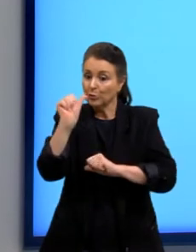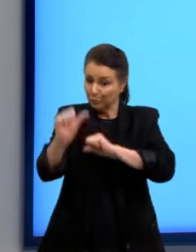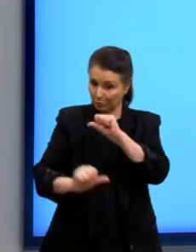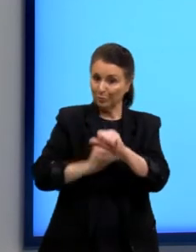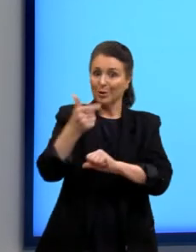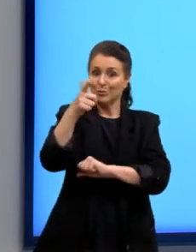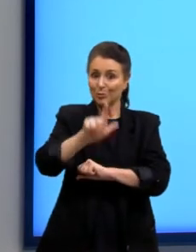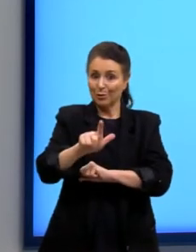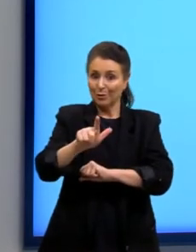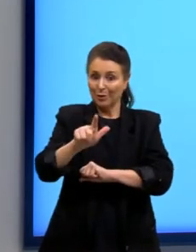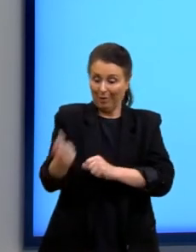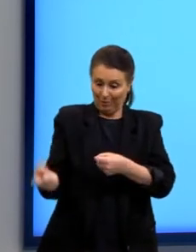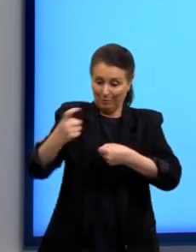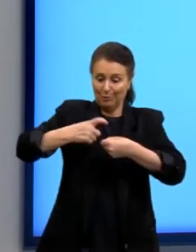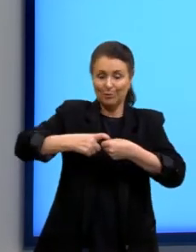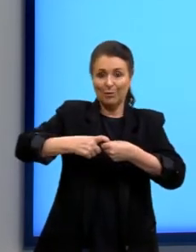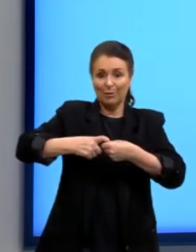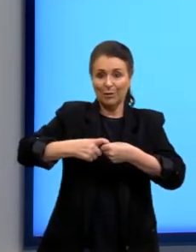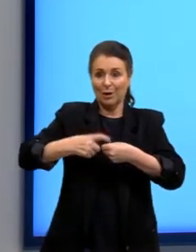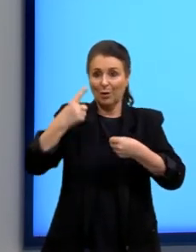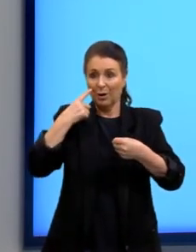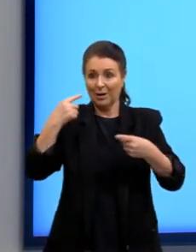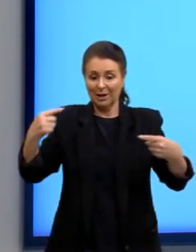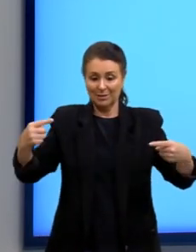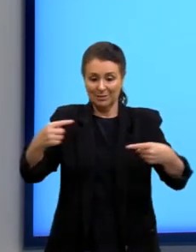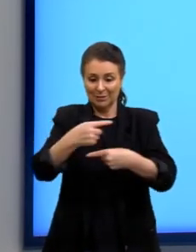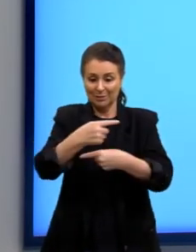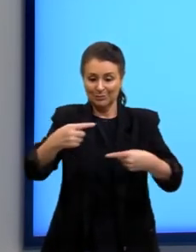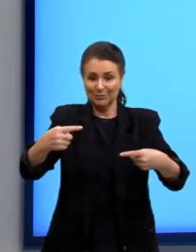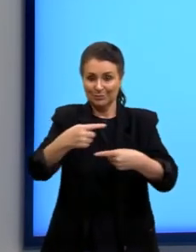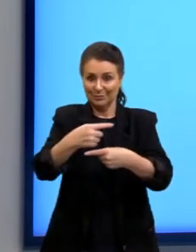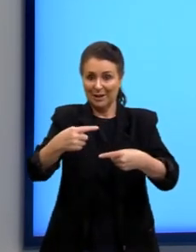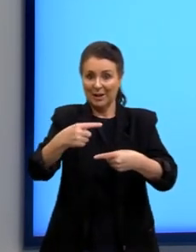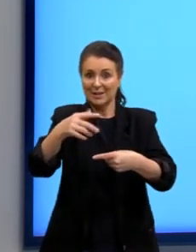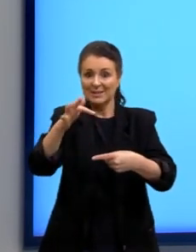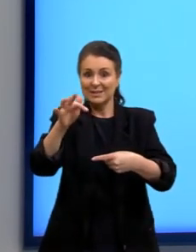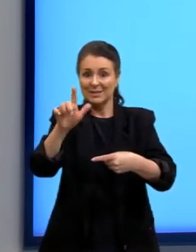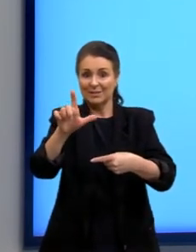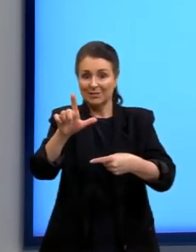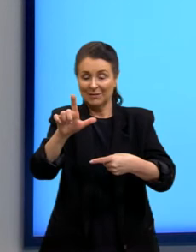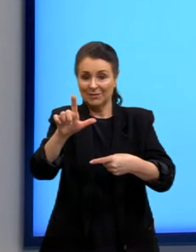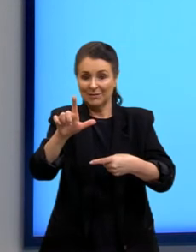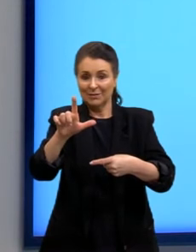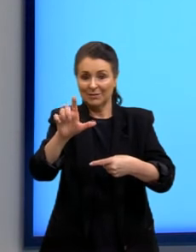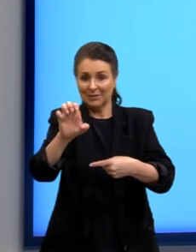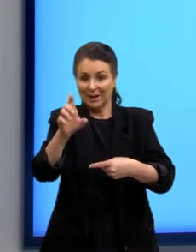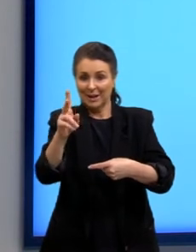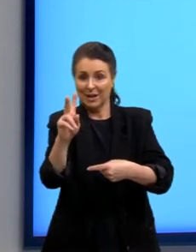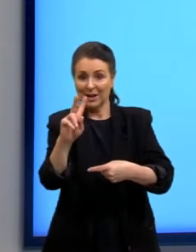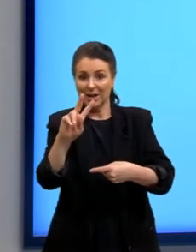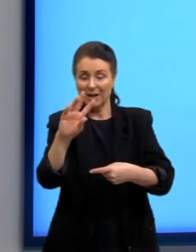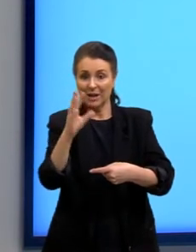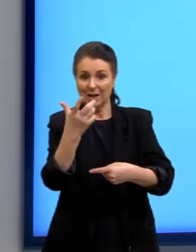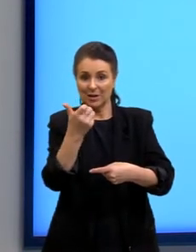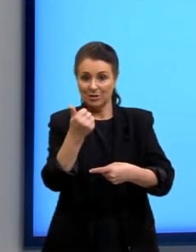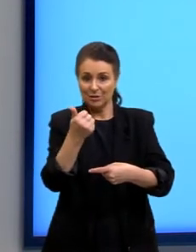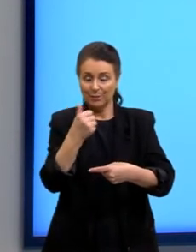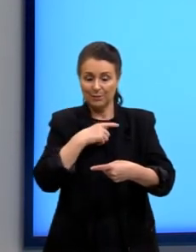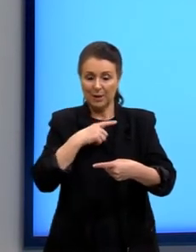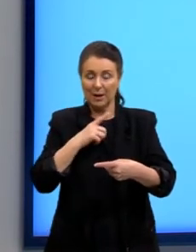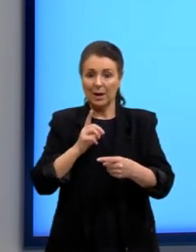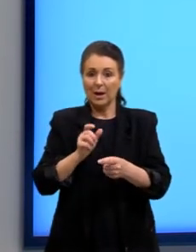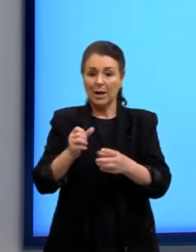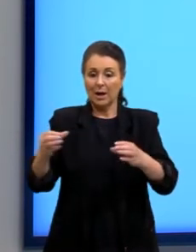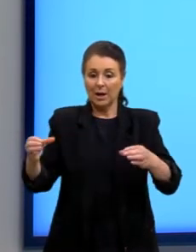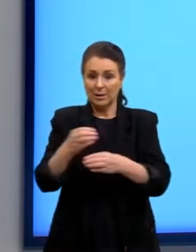sinalização das flechas duplas, tanto vai quanto volta, ela tanto é direta quanto é reversa. A reação direta é